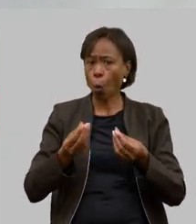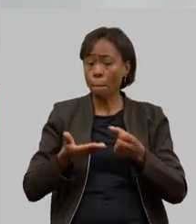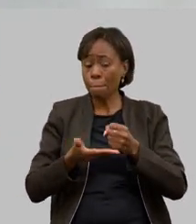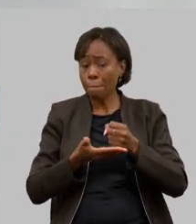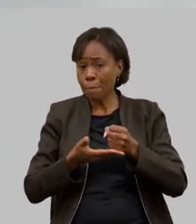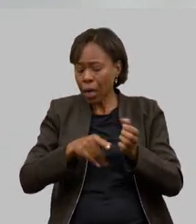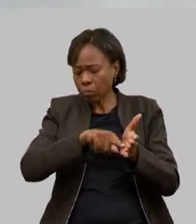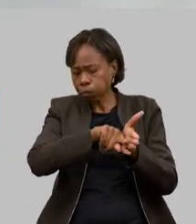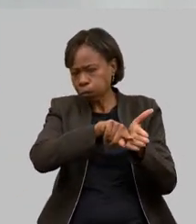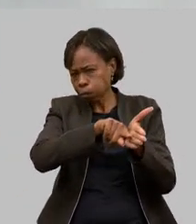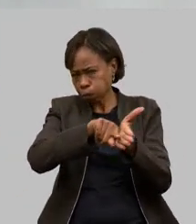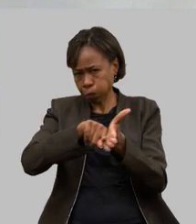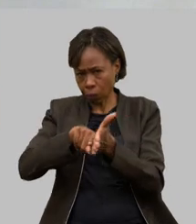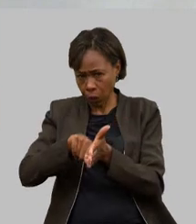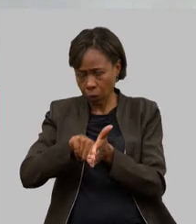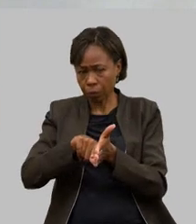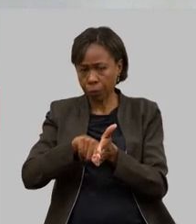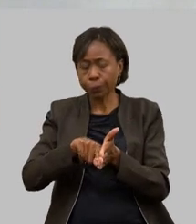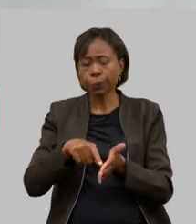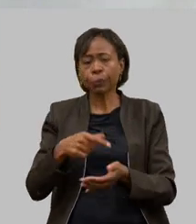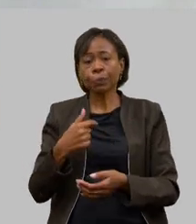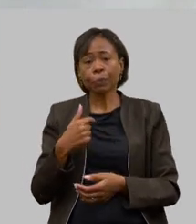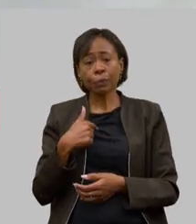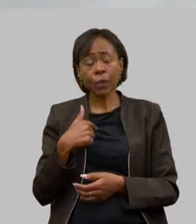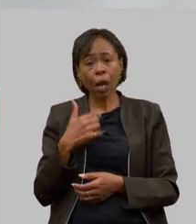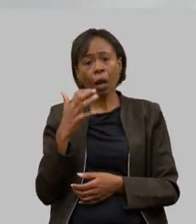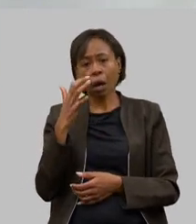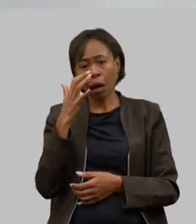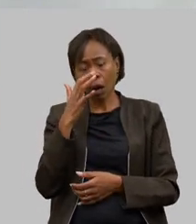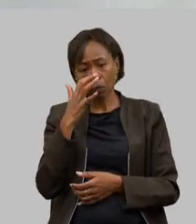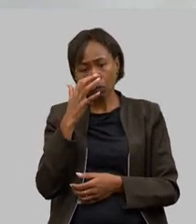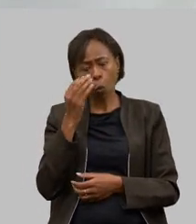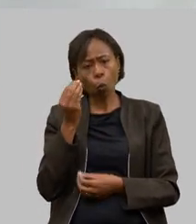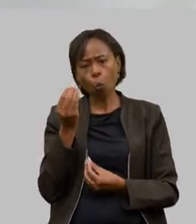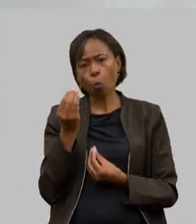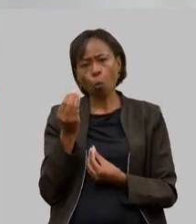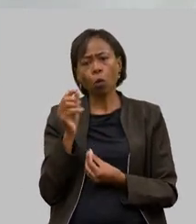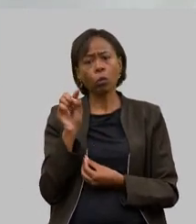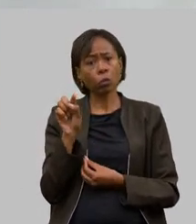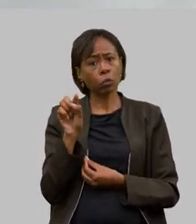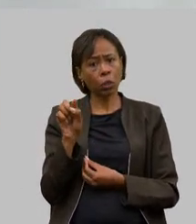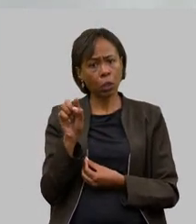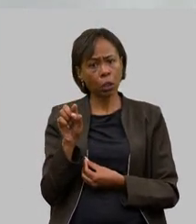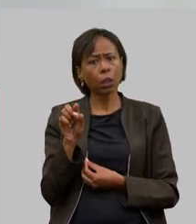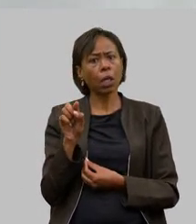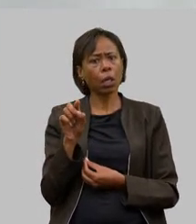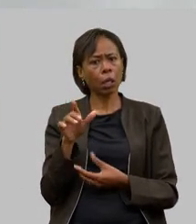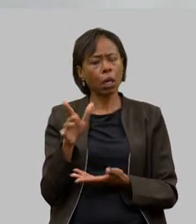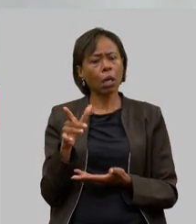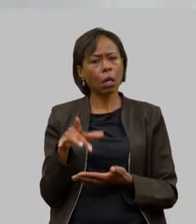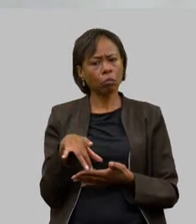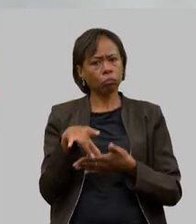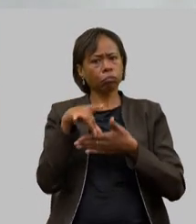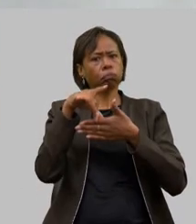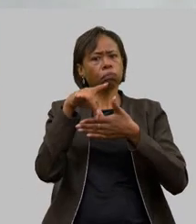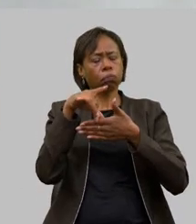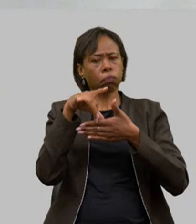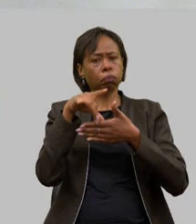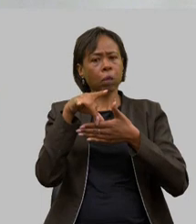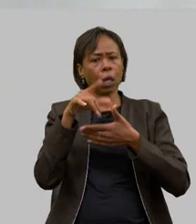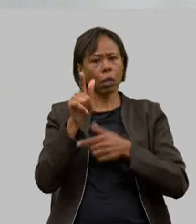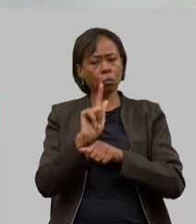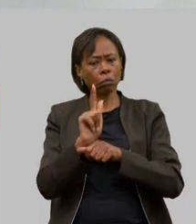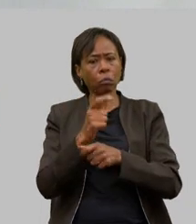eu admiro muito como você conduz essa sua gestão porque